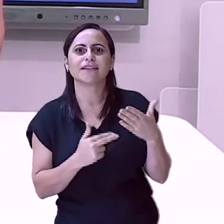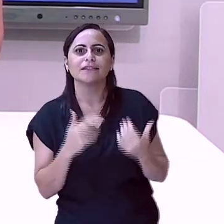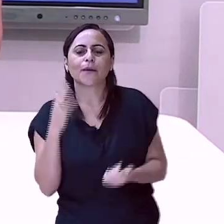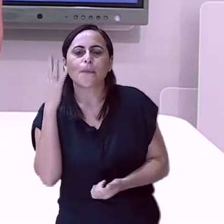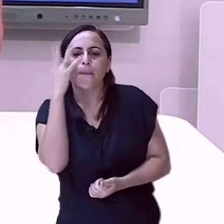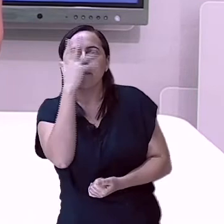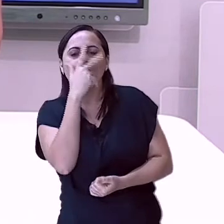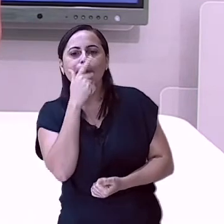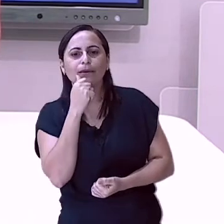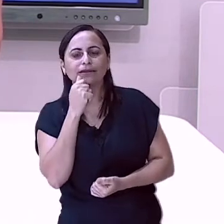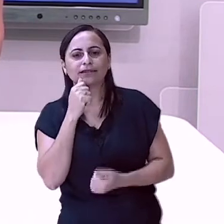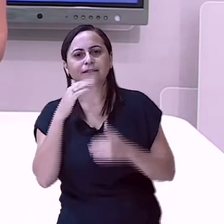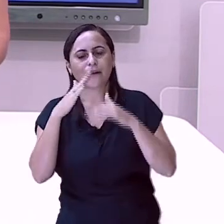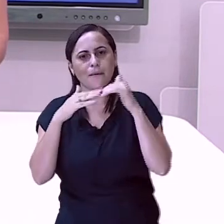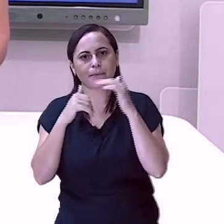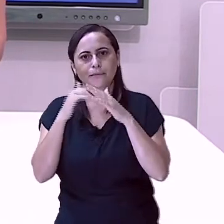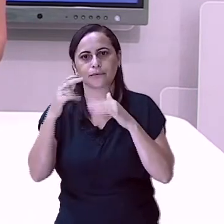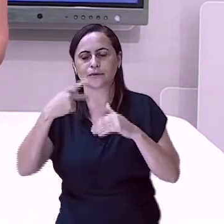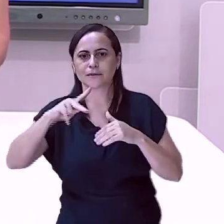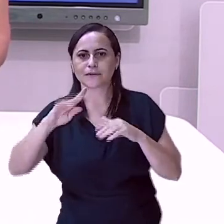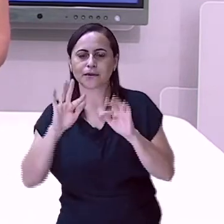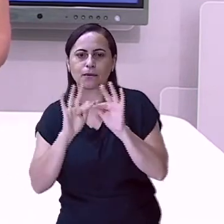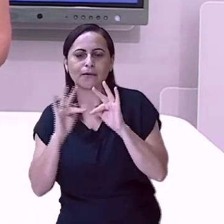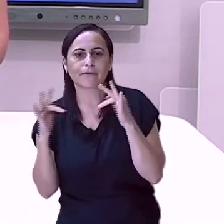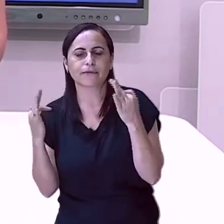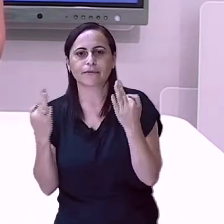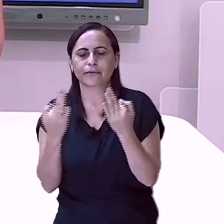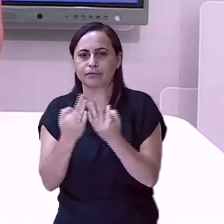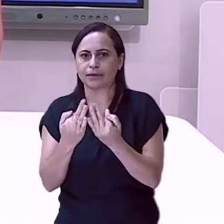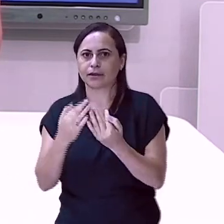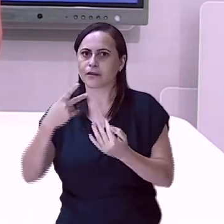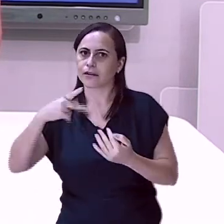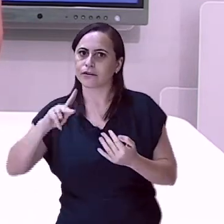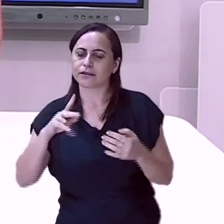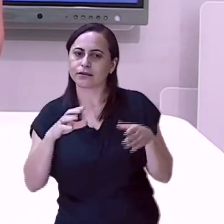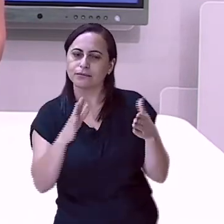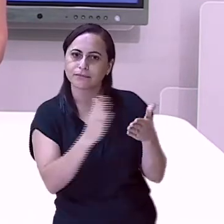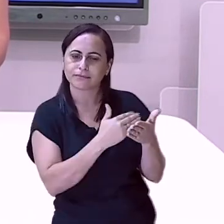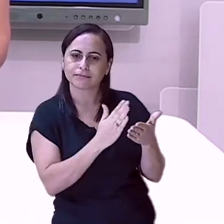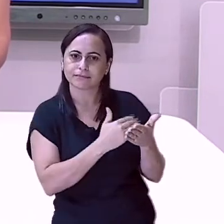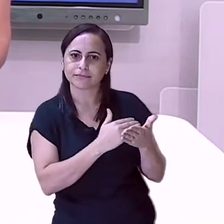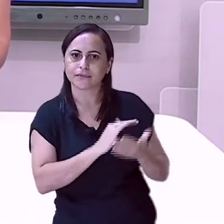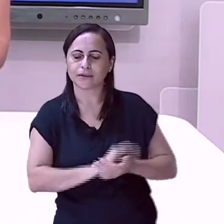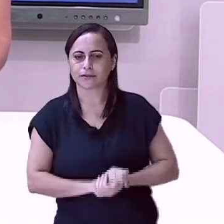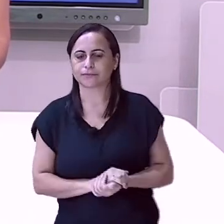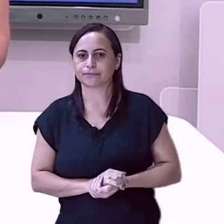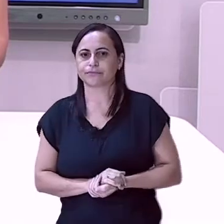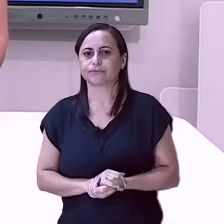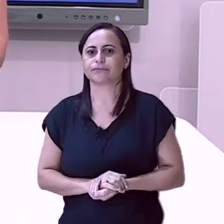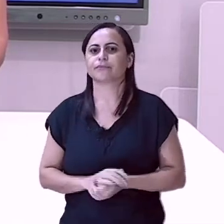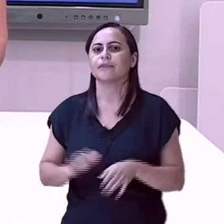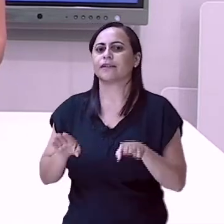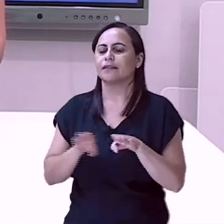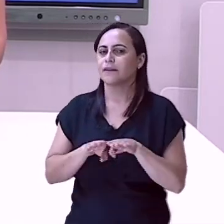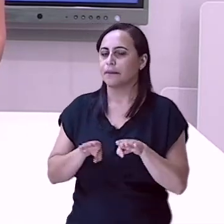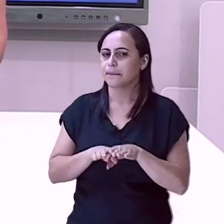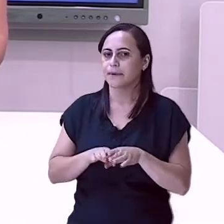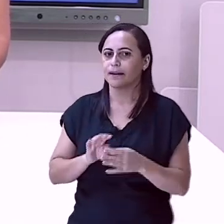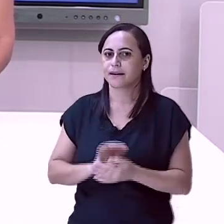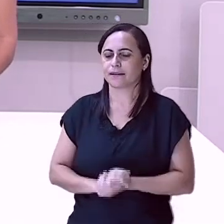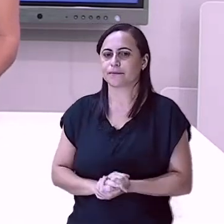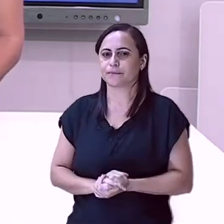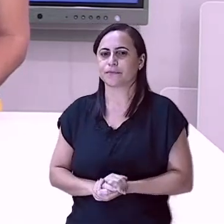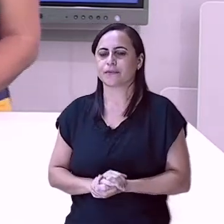da profissão dos seus pais no seu caderno. Ah, e já ia me esquecendo, se vocês quiserem